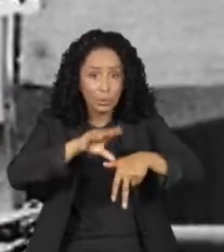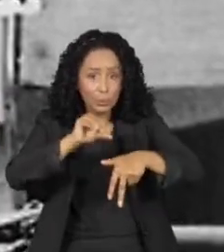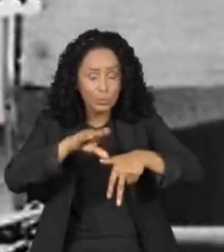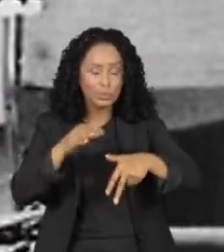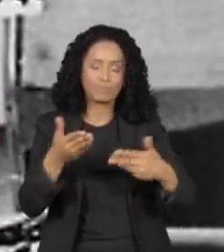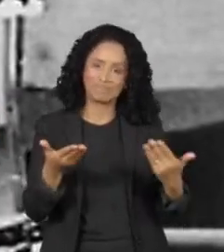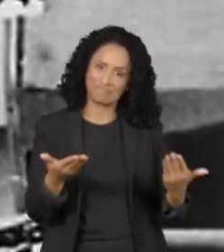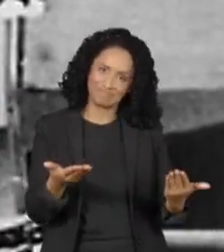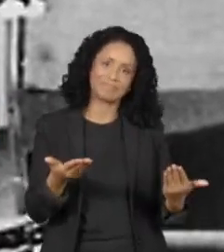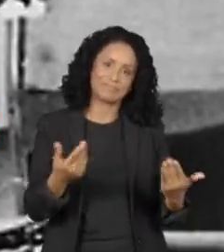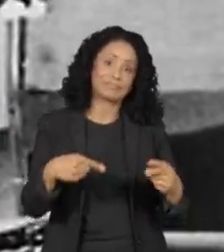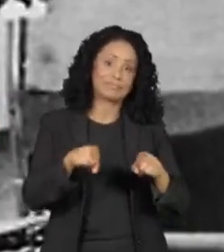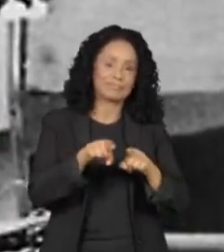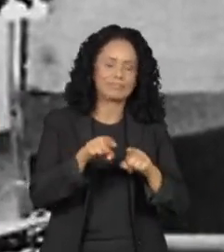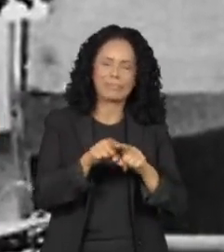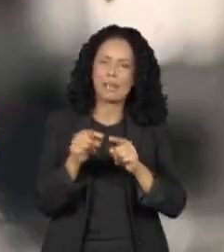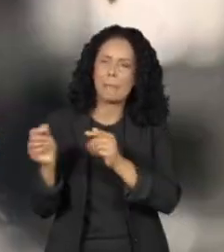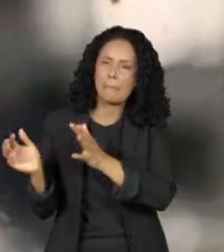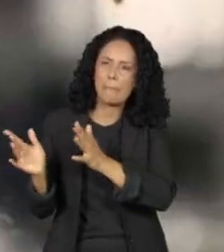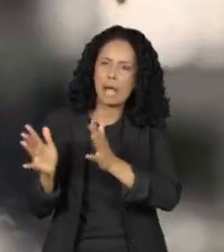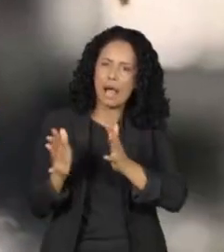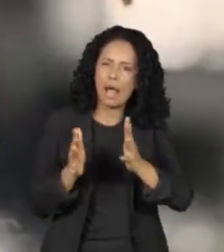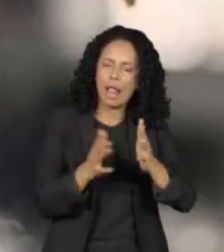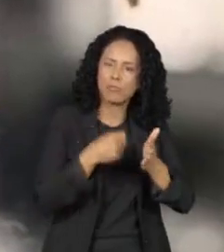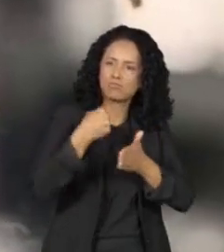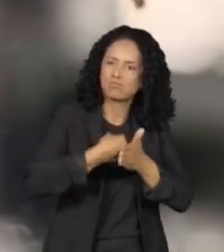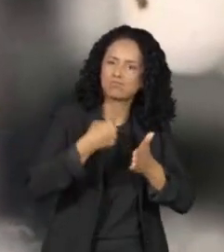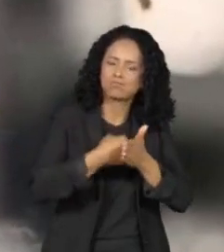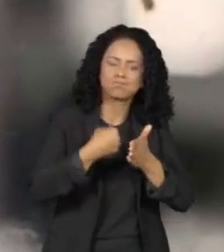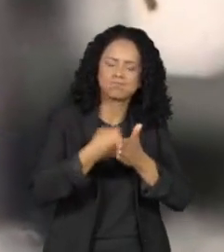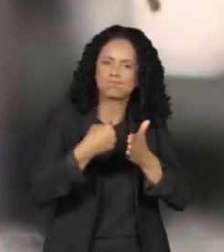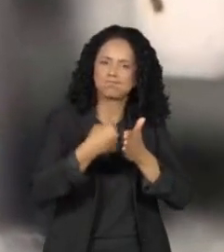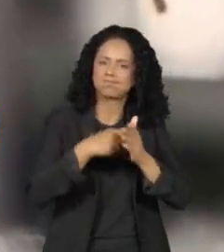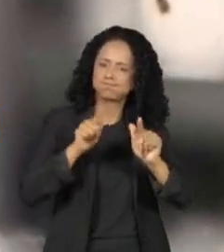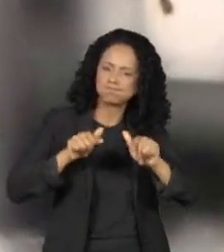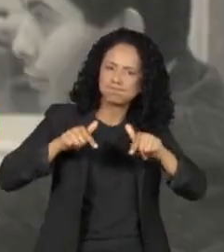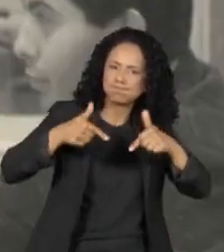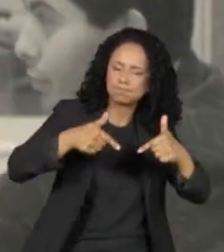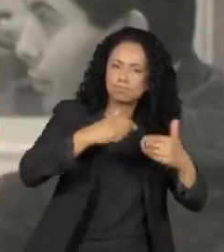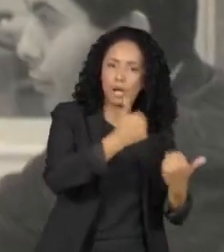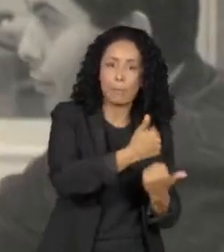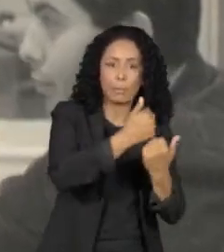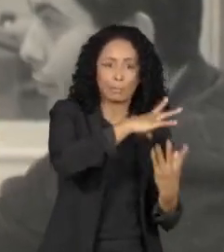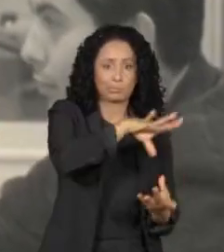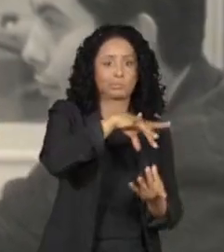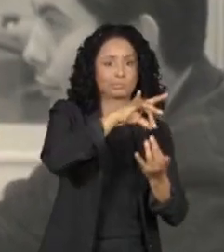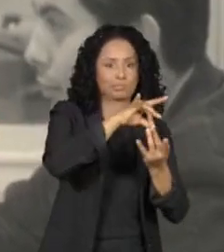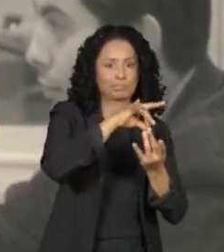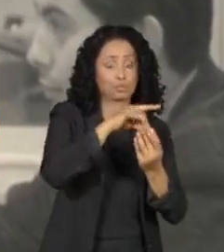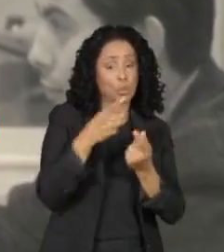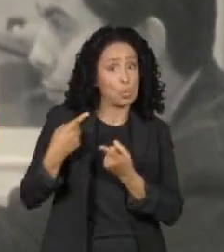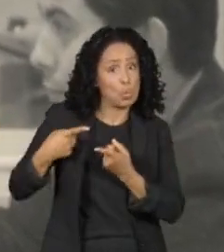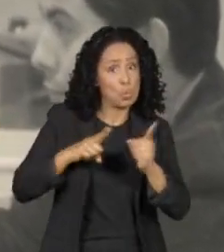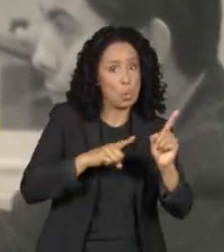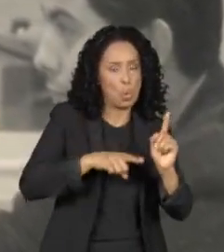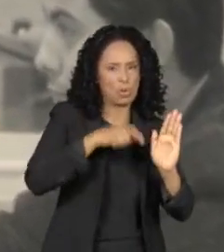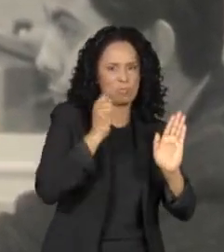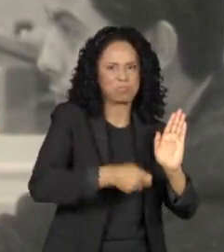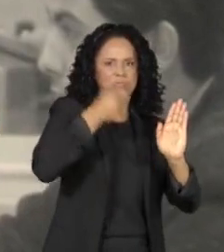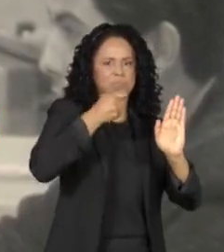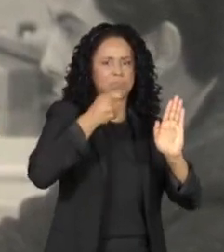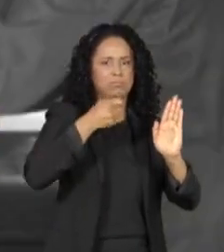E para que essa trajetória de luta pela democracia e contra um passado autoritário nunca seja esquecida,